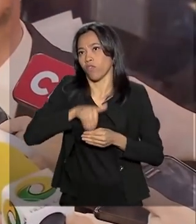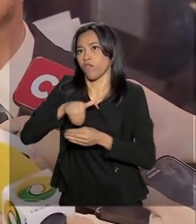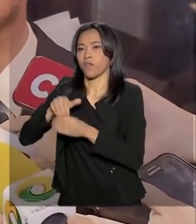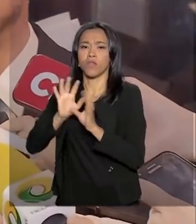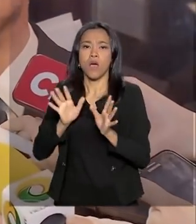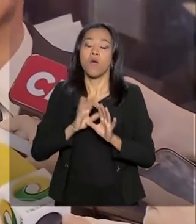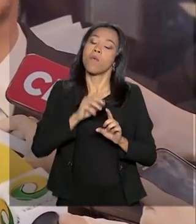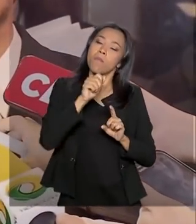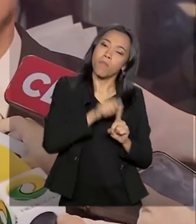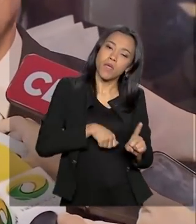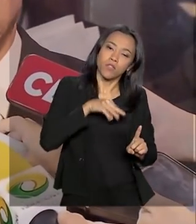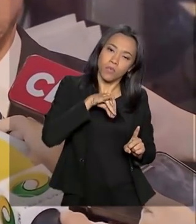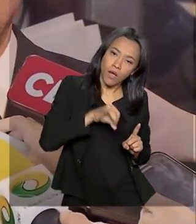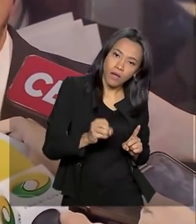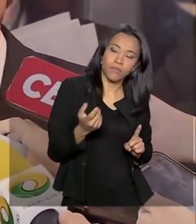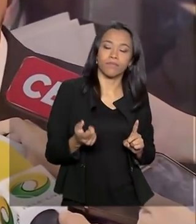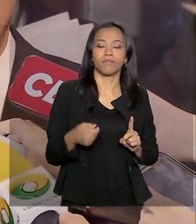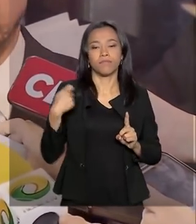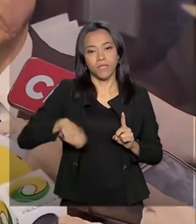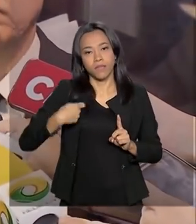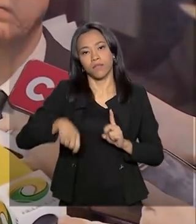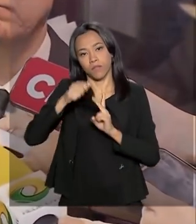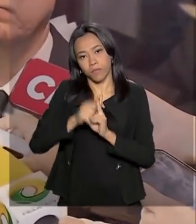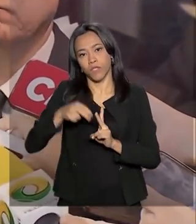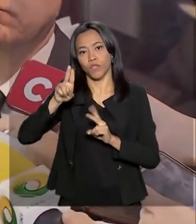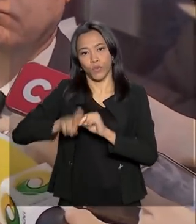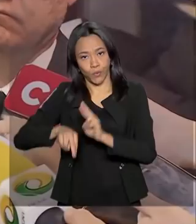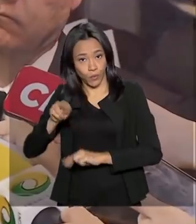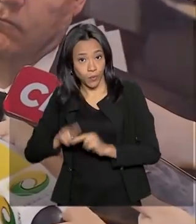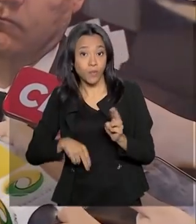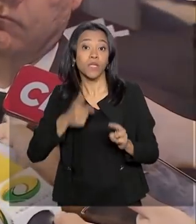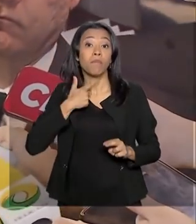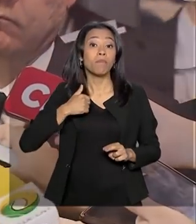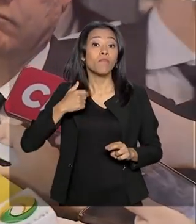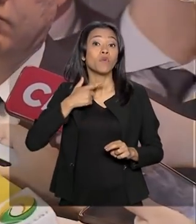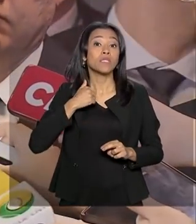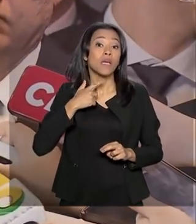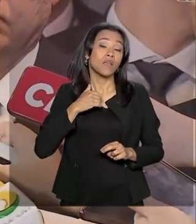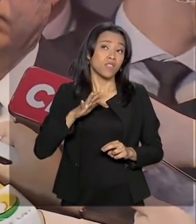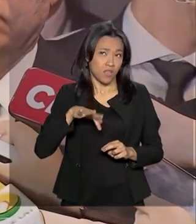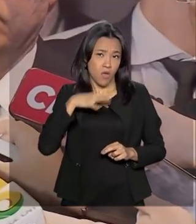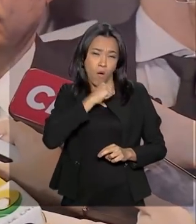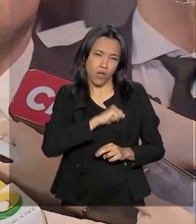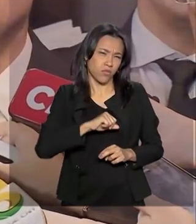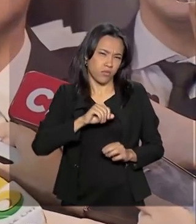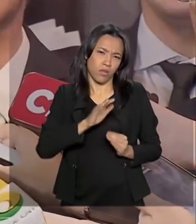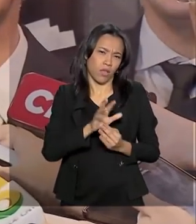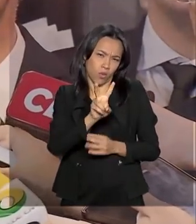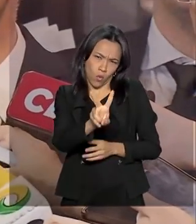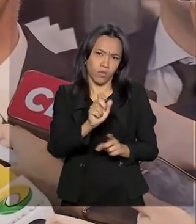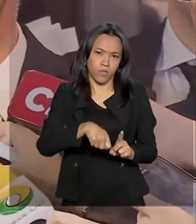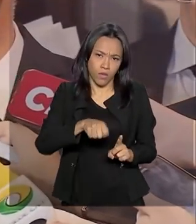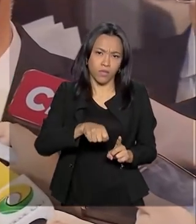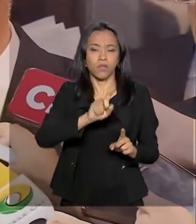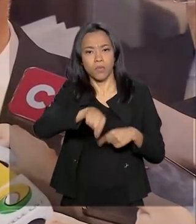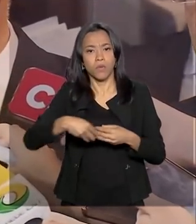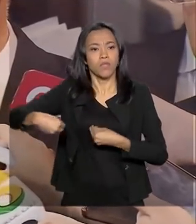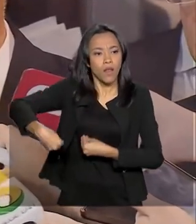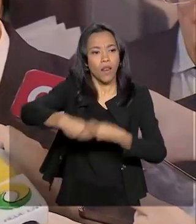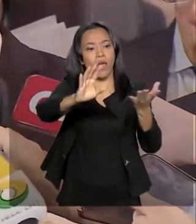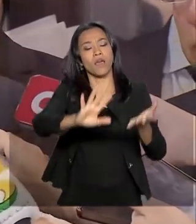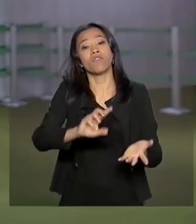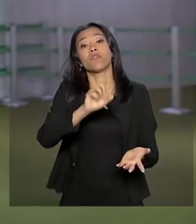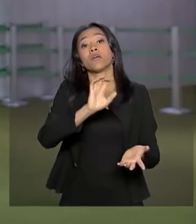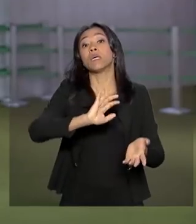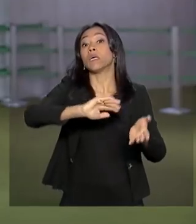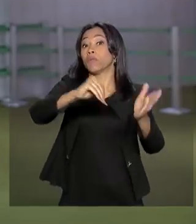precisa do mês de maio, você precisa do mês de junho, da minha vontade, no máximo os dois meses, depois votar e encaminhar para o Senado votar no segundo semestre.